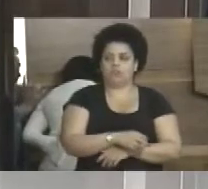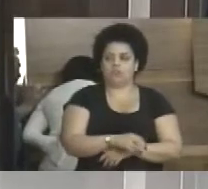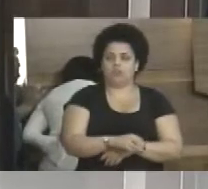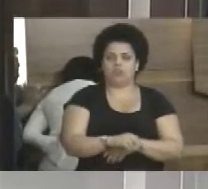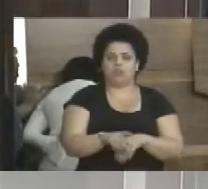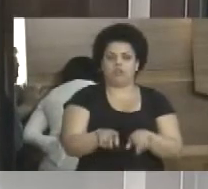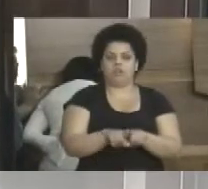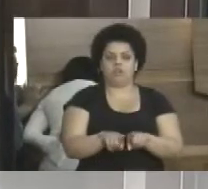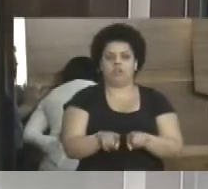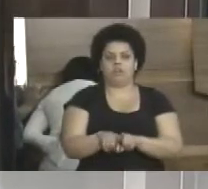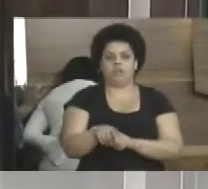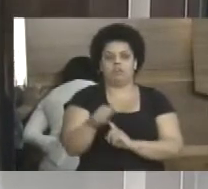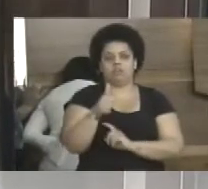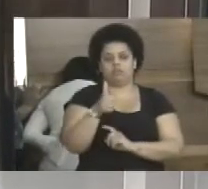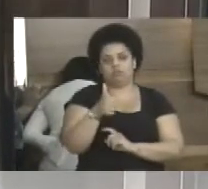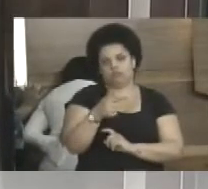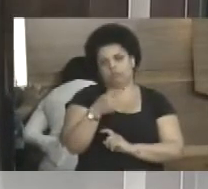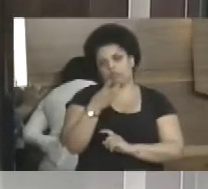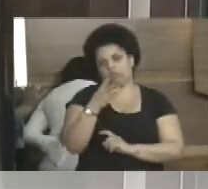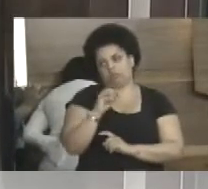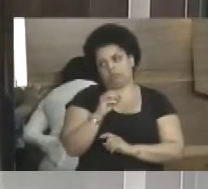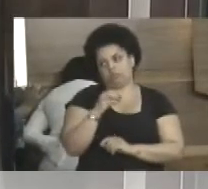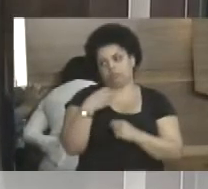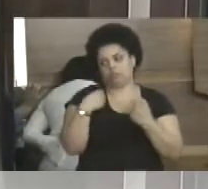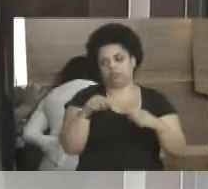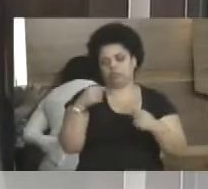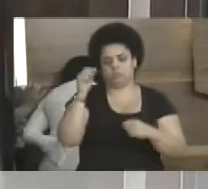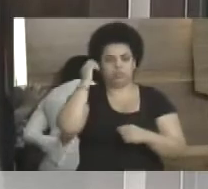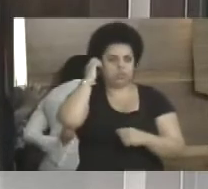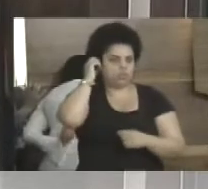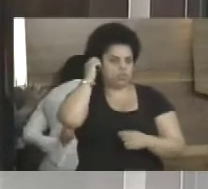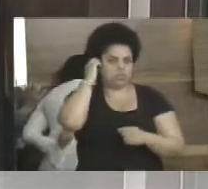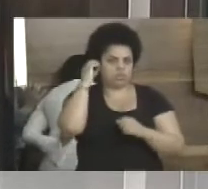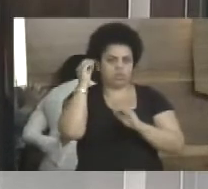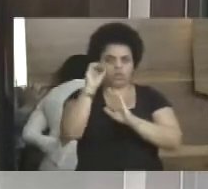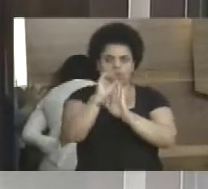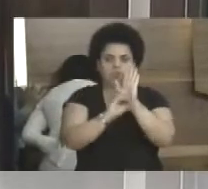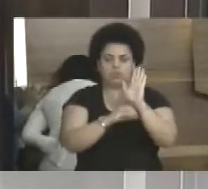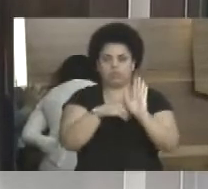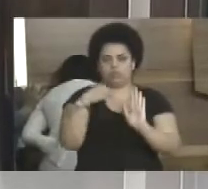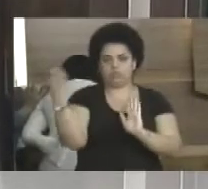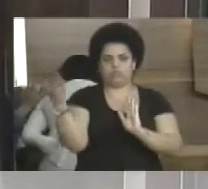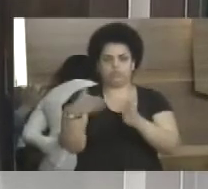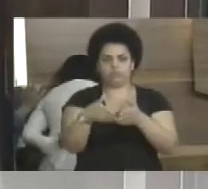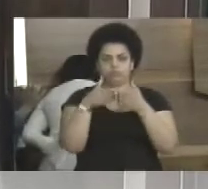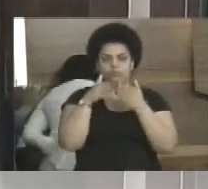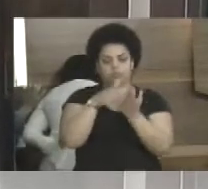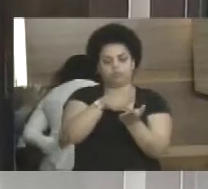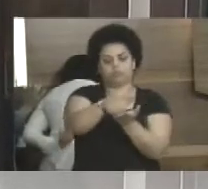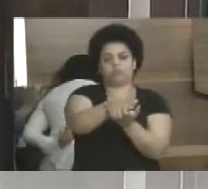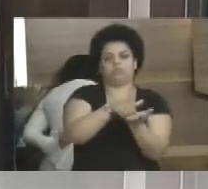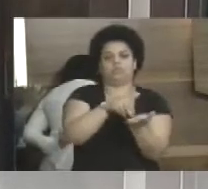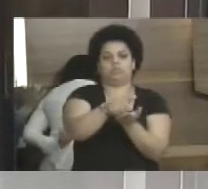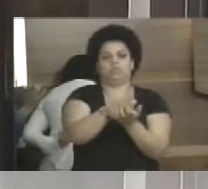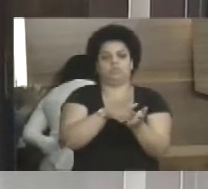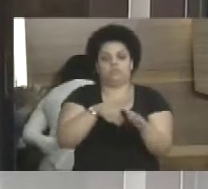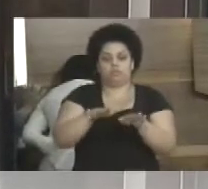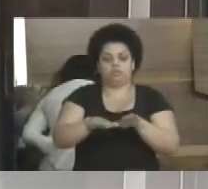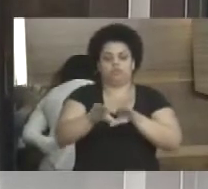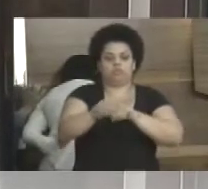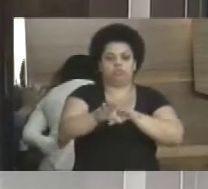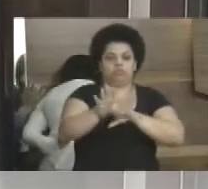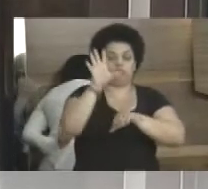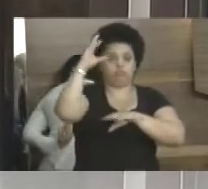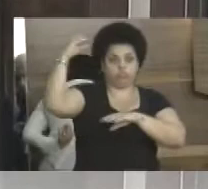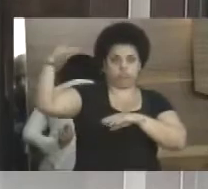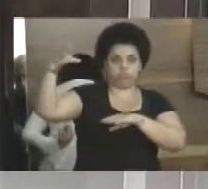Indicação 1730, barra 2017, que seja encaminhado o ofício ao prefeito municipal solicitando a pintura do redutor de velocidade na avenida